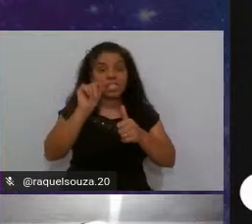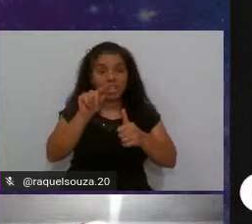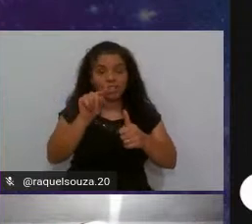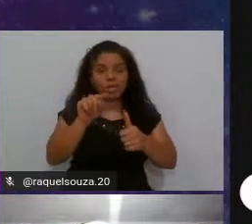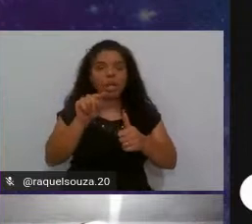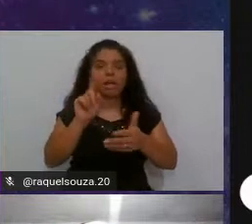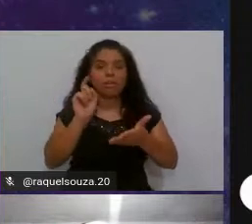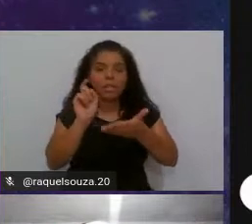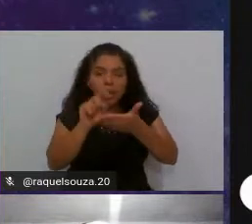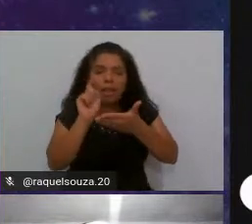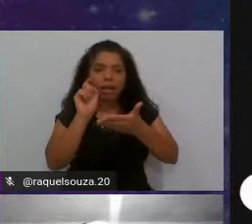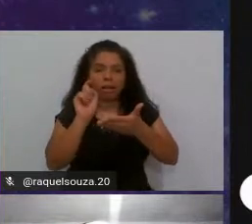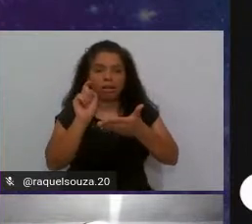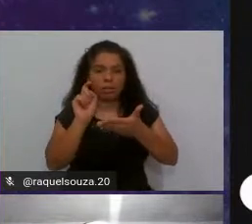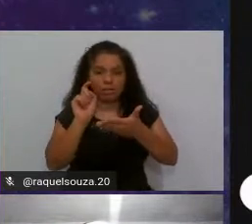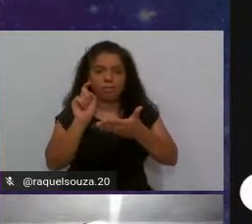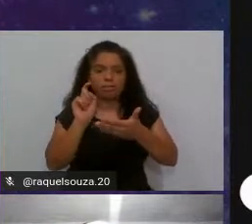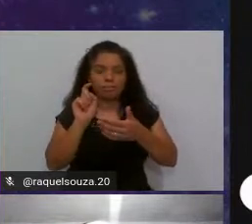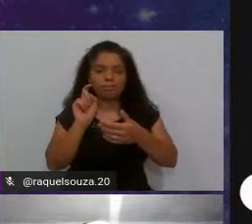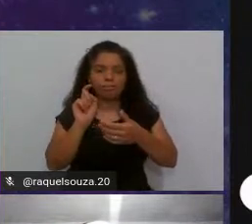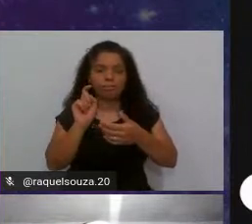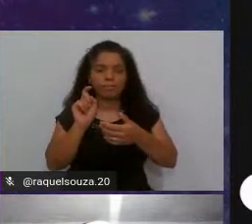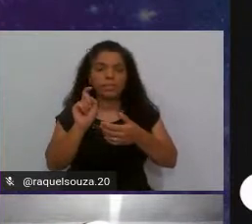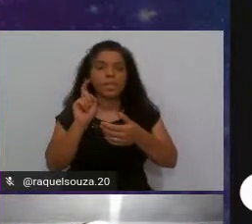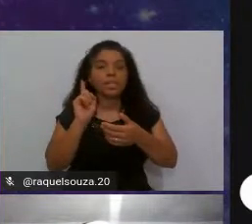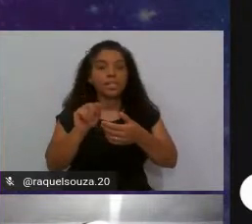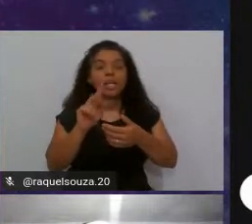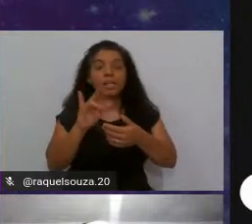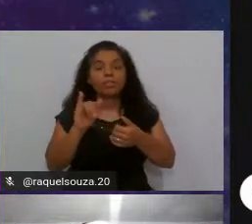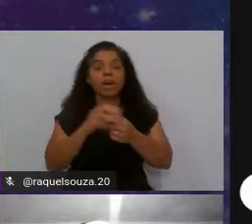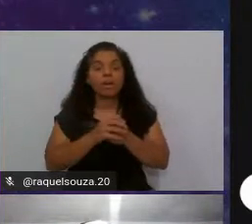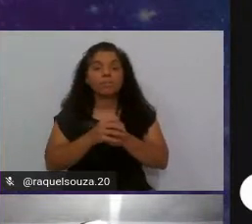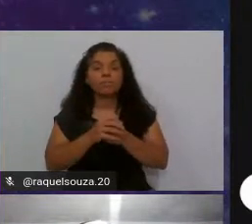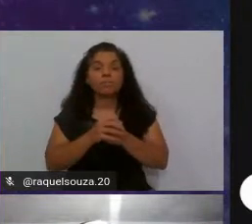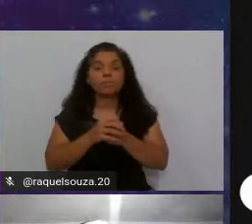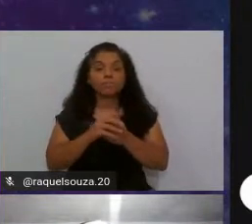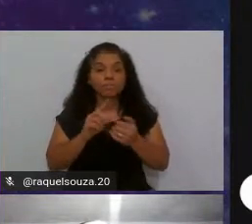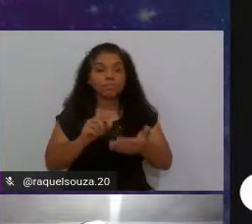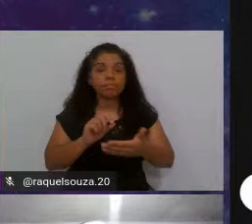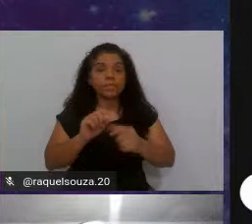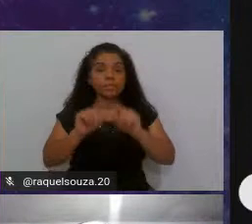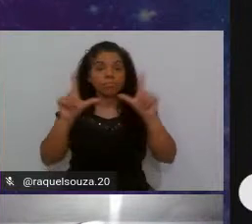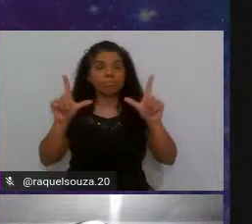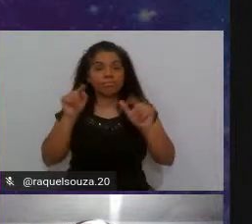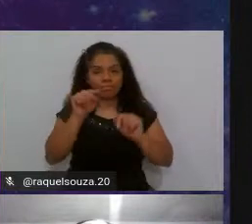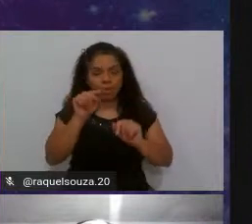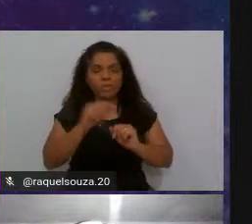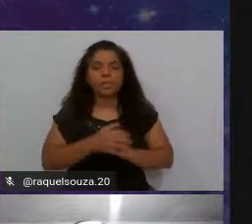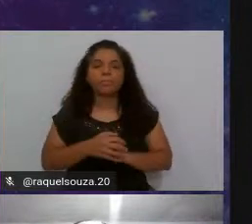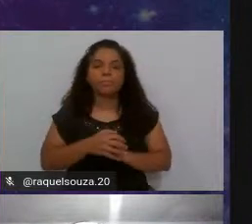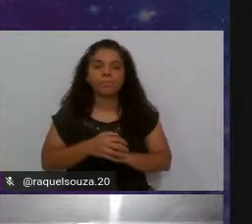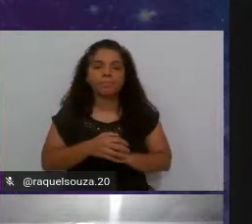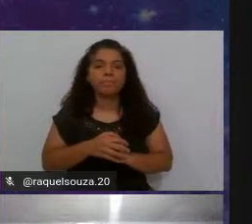clicar nele e ele já vai aparecer para você na minha máquina já está